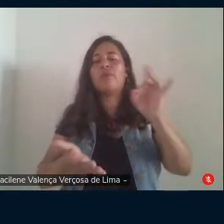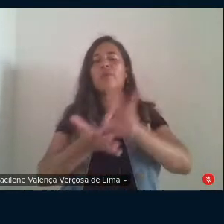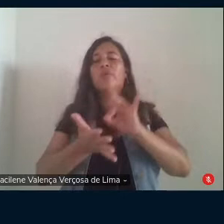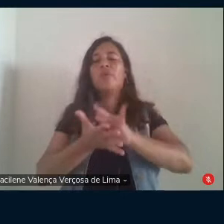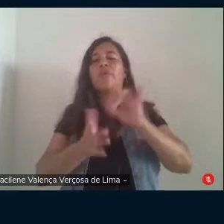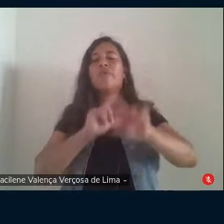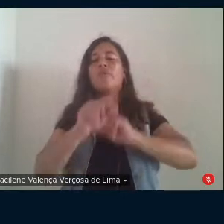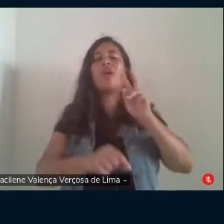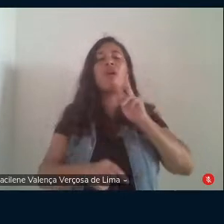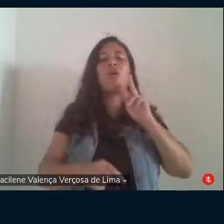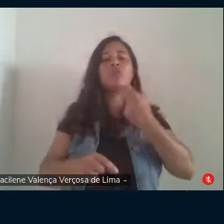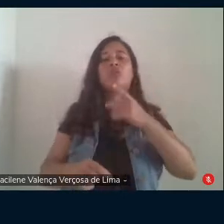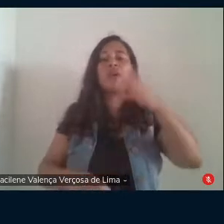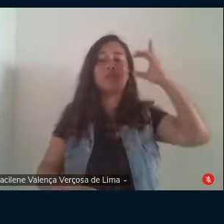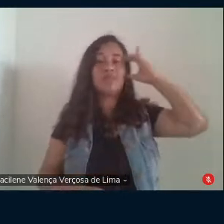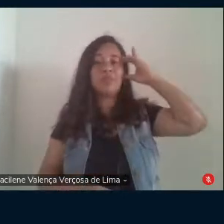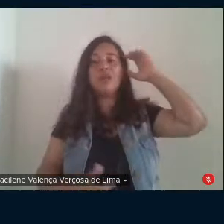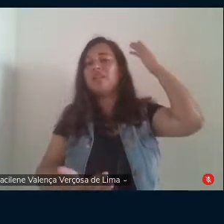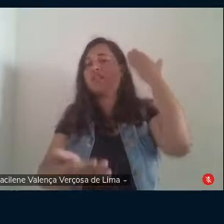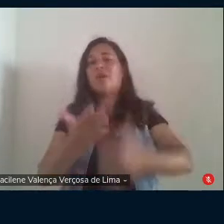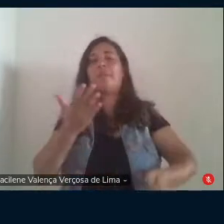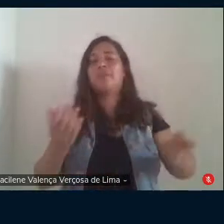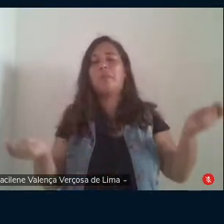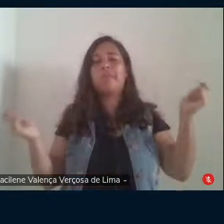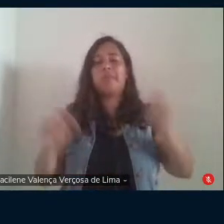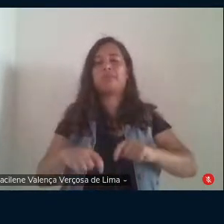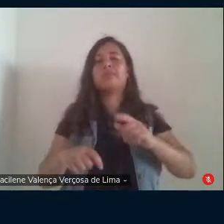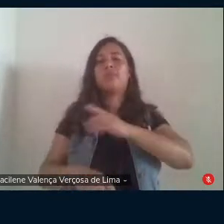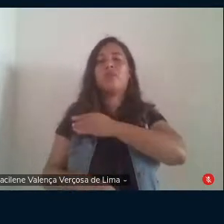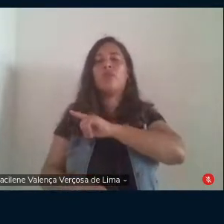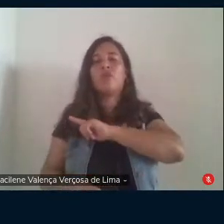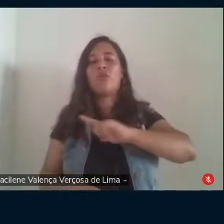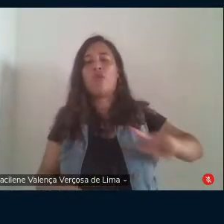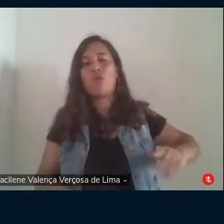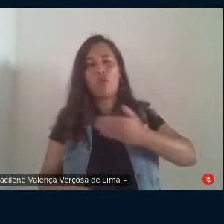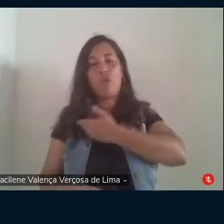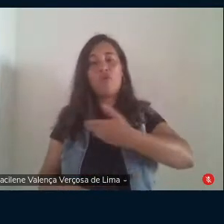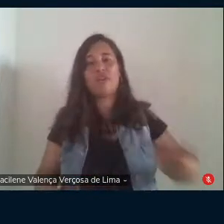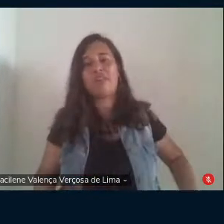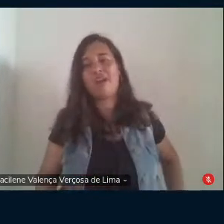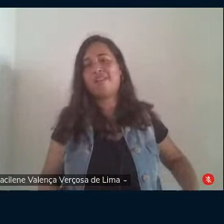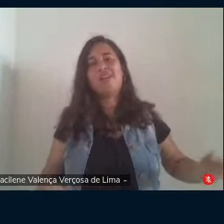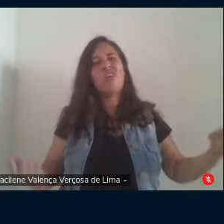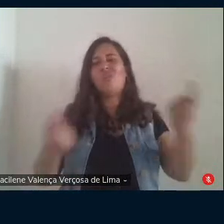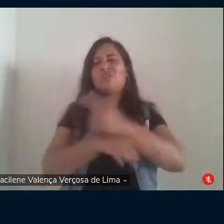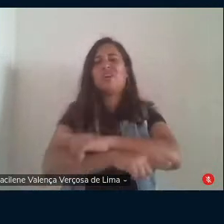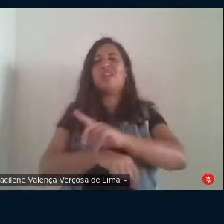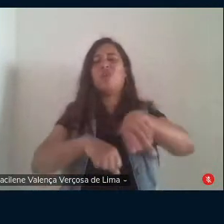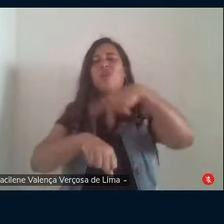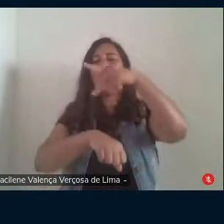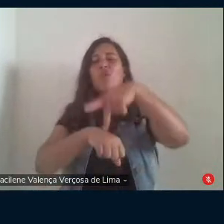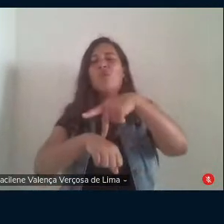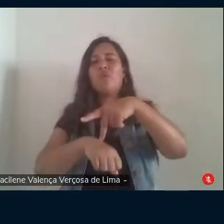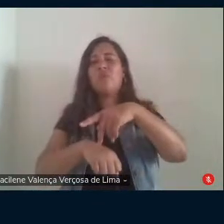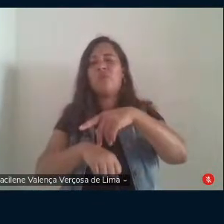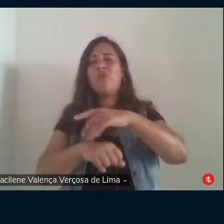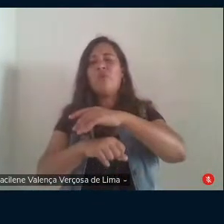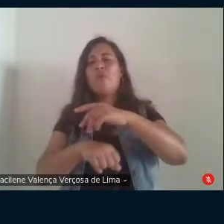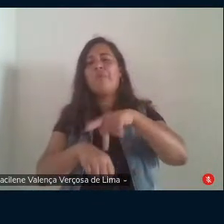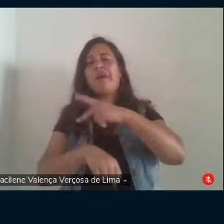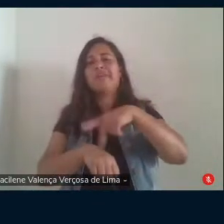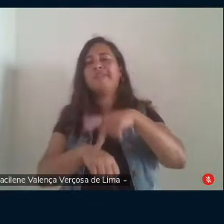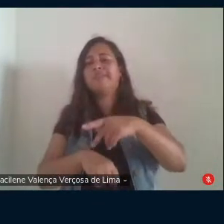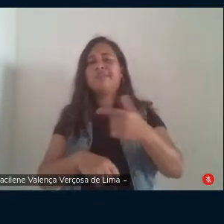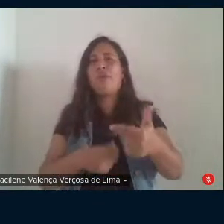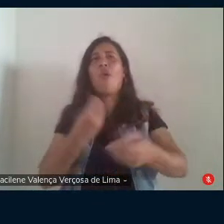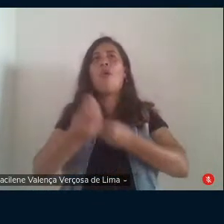reconhecer que Dilma não perdeu a capacidade de governar pelo contrário o país se tornou ingovernável em decorrência de uma